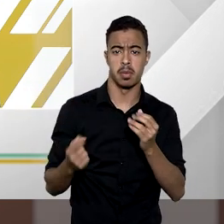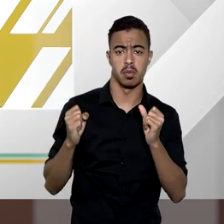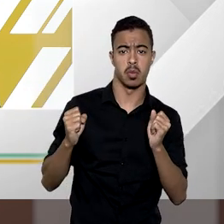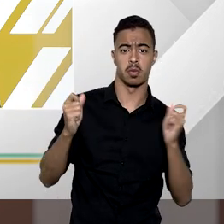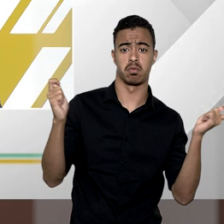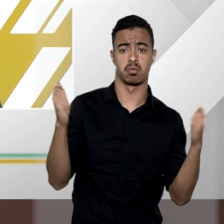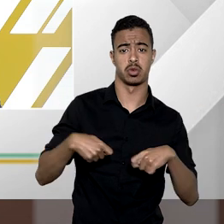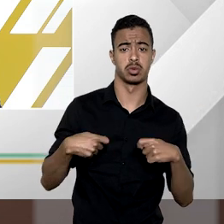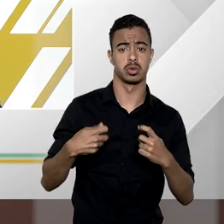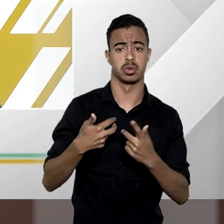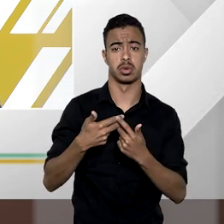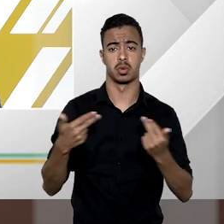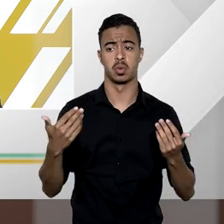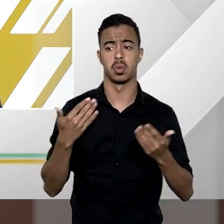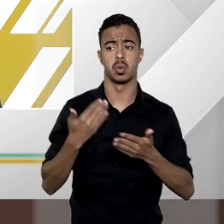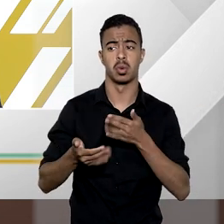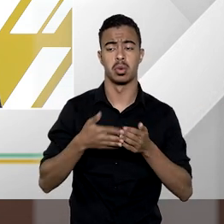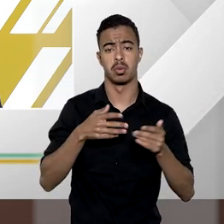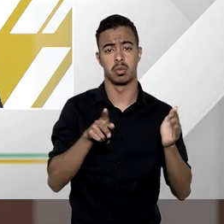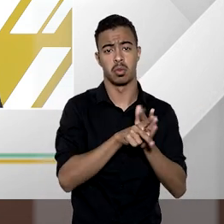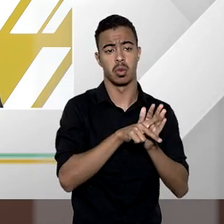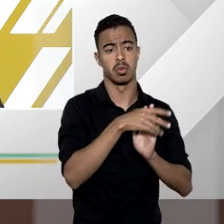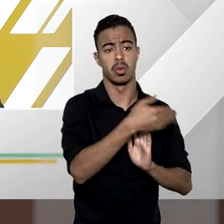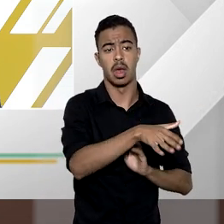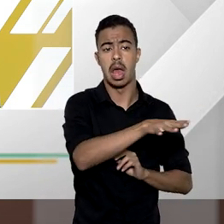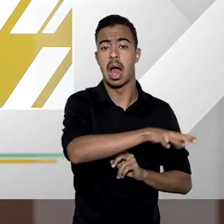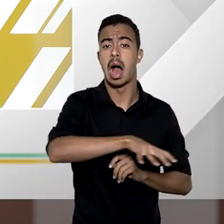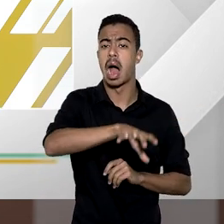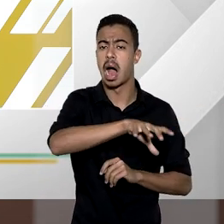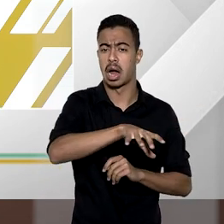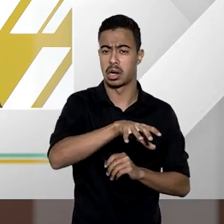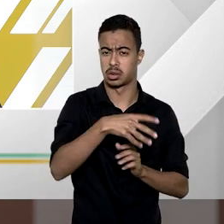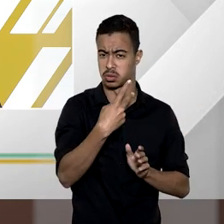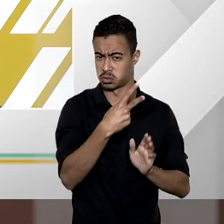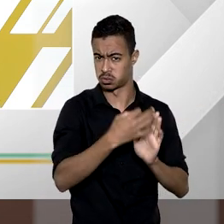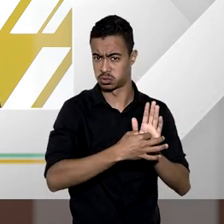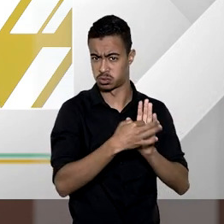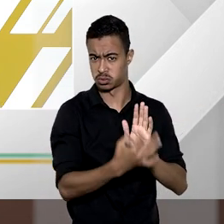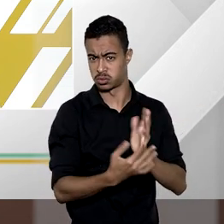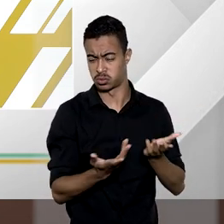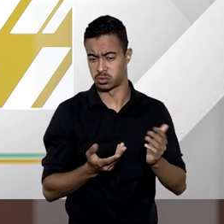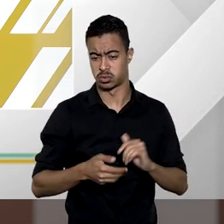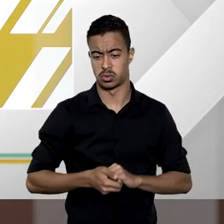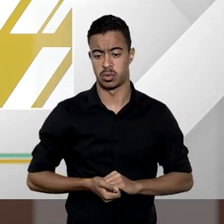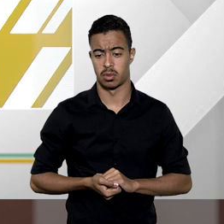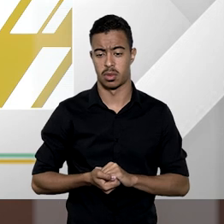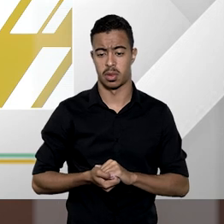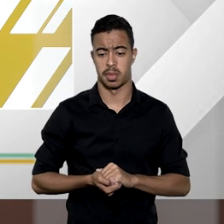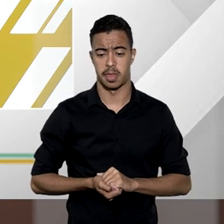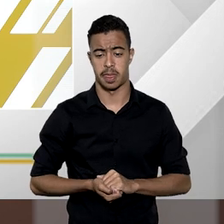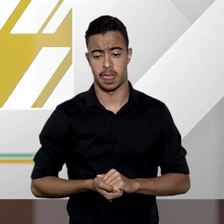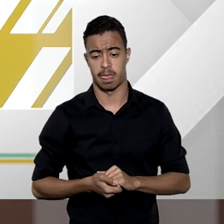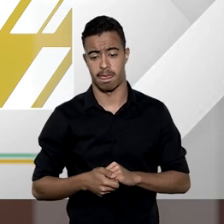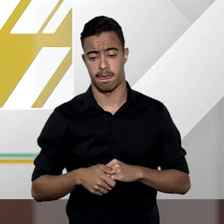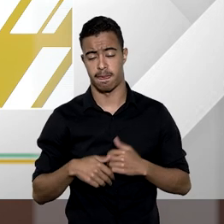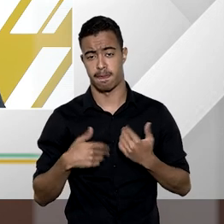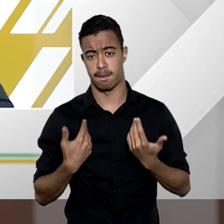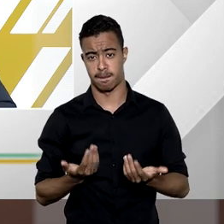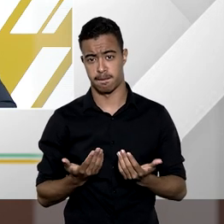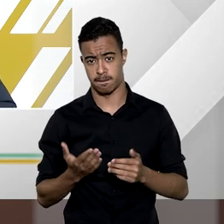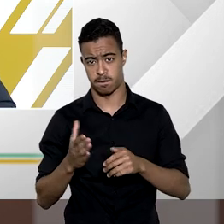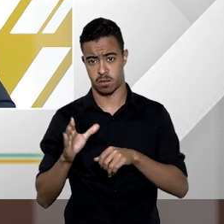saber se cabe indenização ao proprietário desse tipo de área quais as suas considerações desde a